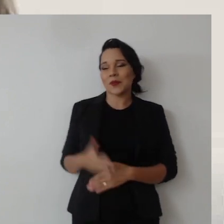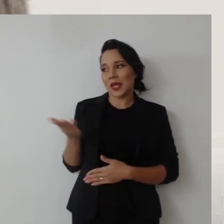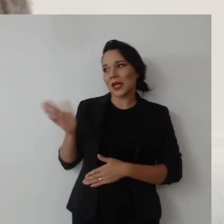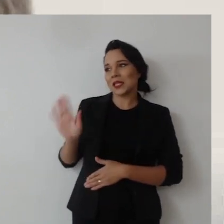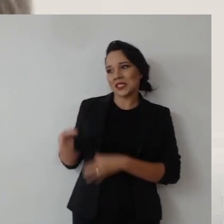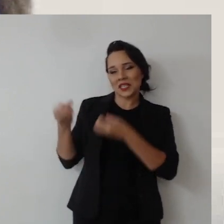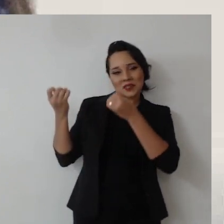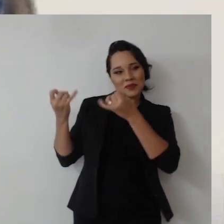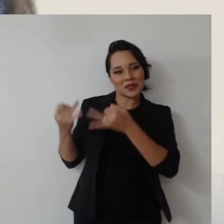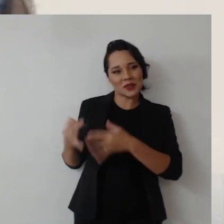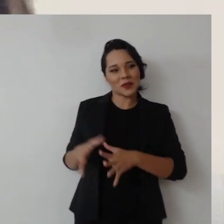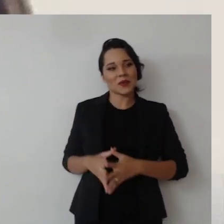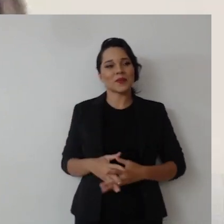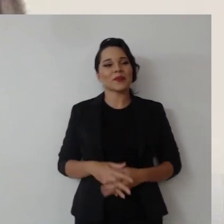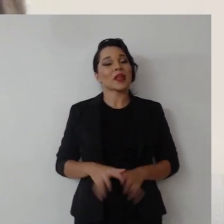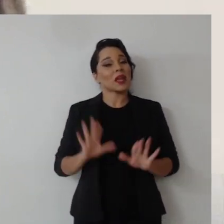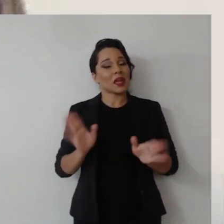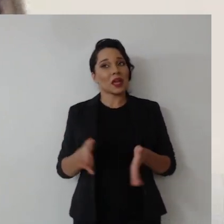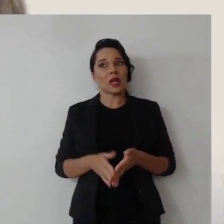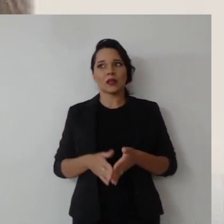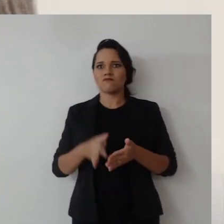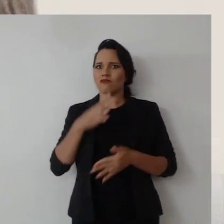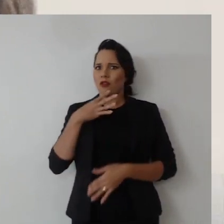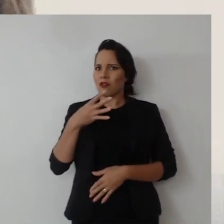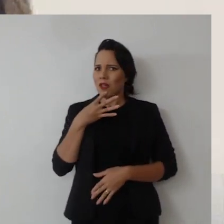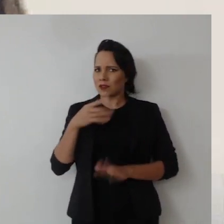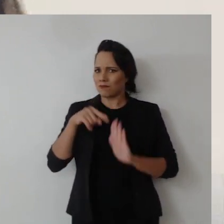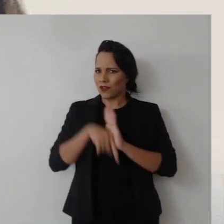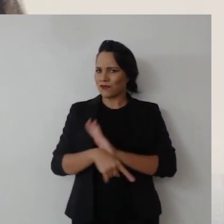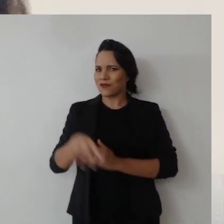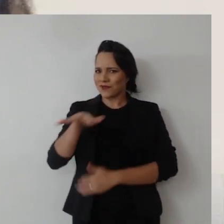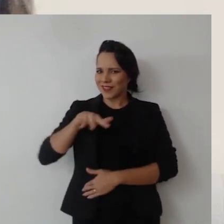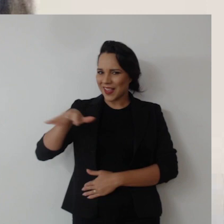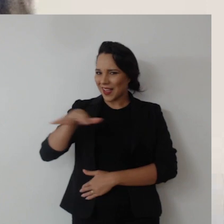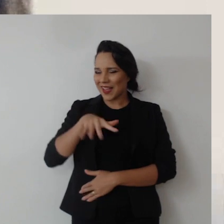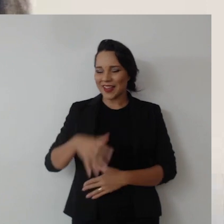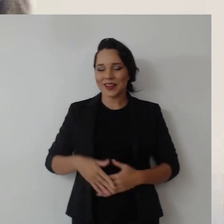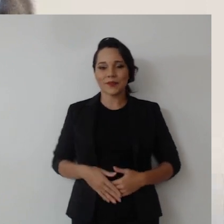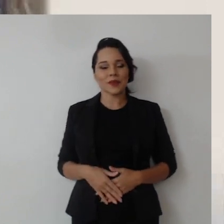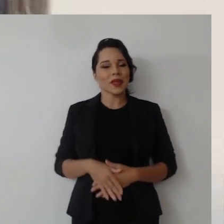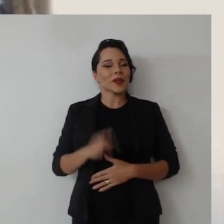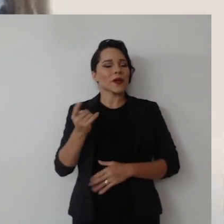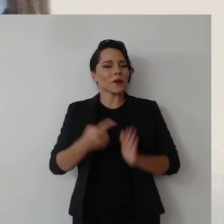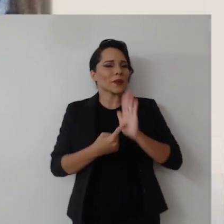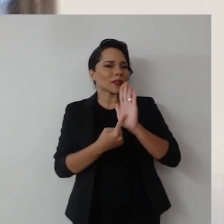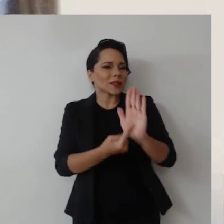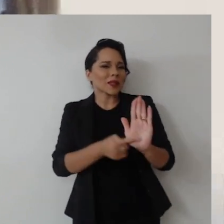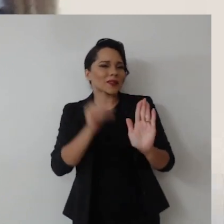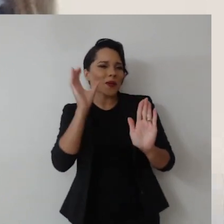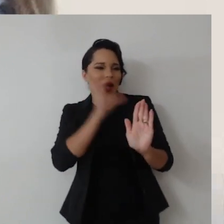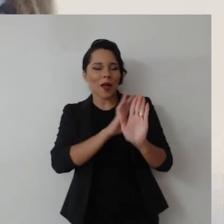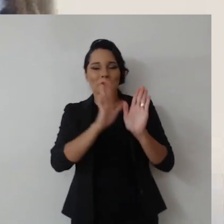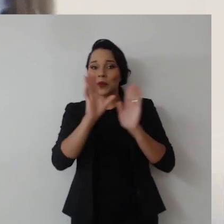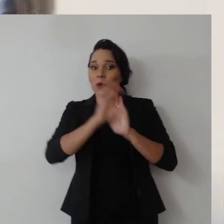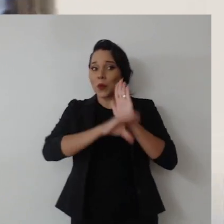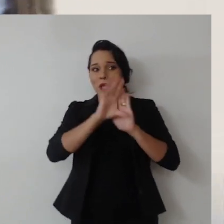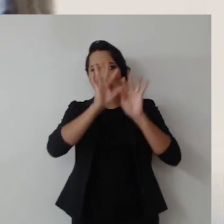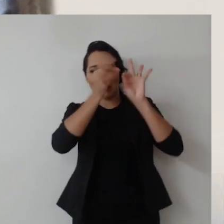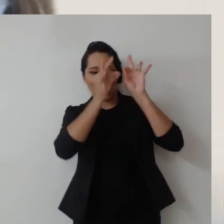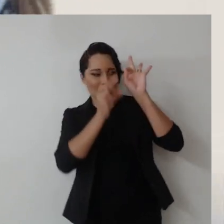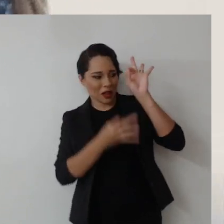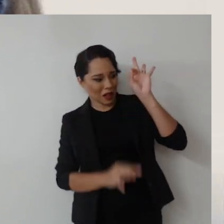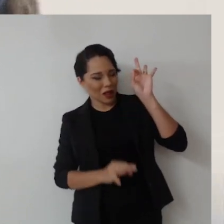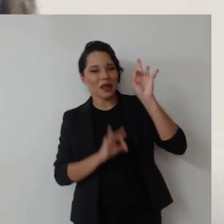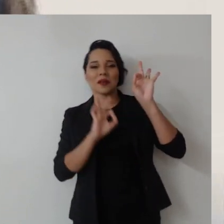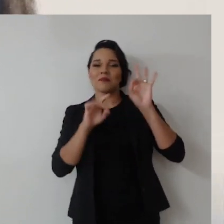Rodrigo já disse, ele realmente é um especialista na área, Renato. Eu vou fazer uma breve apresentação do vasto currículo seu,